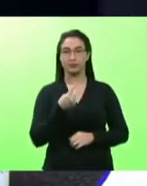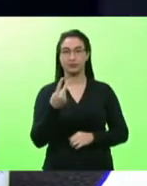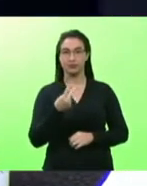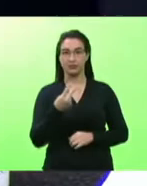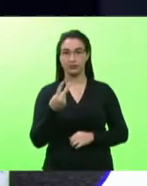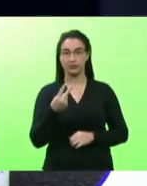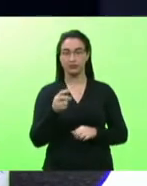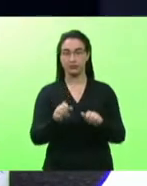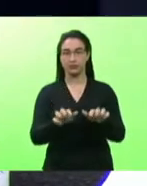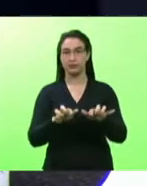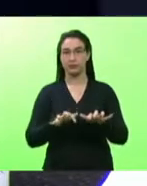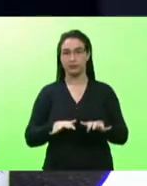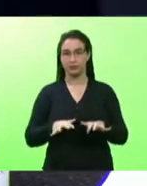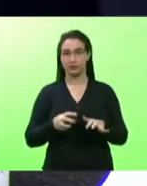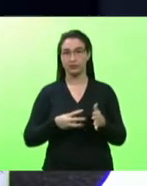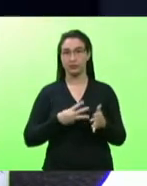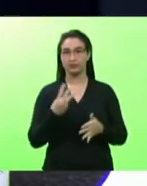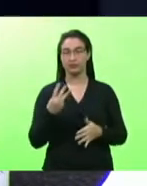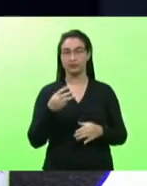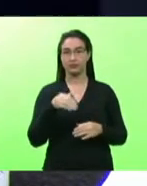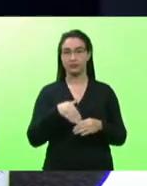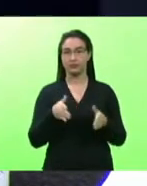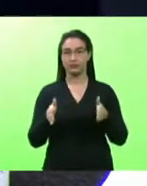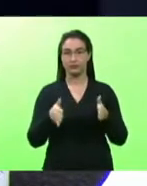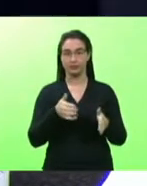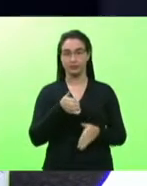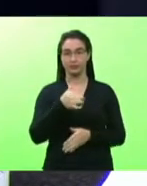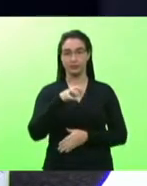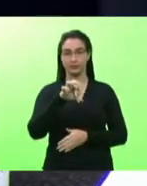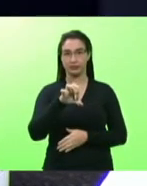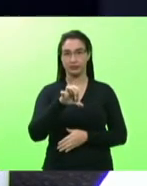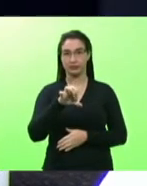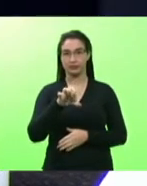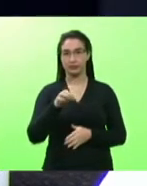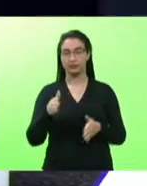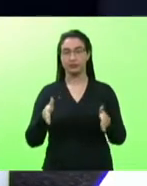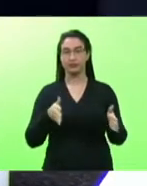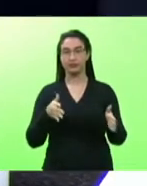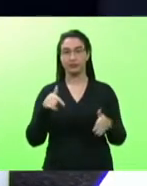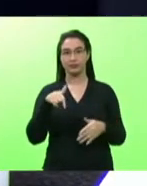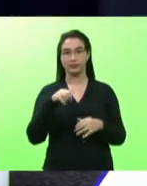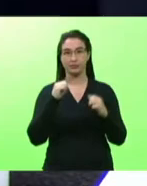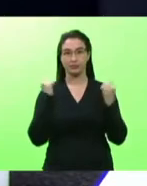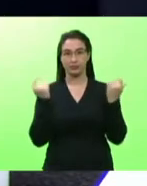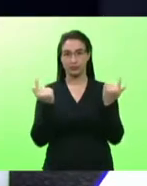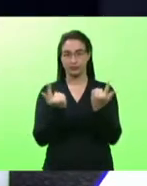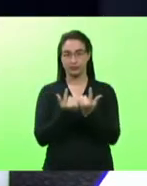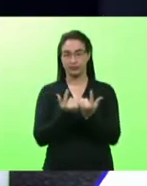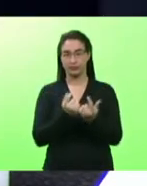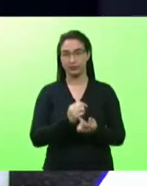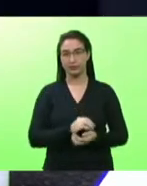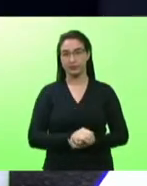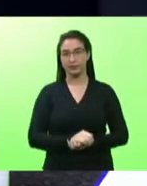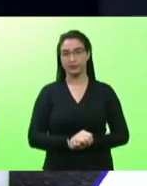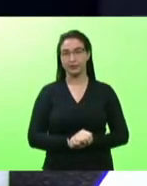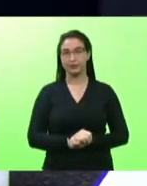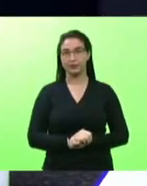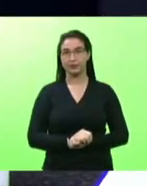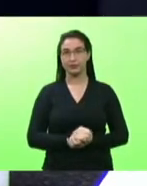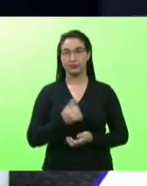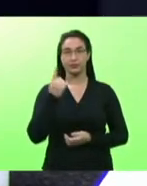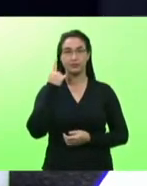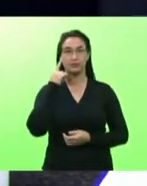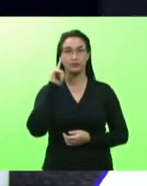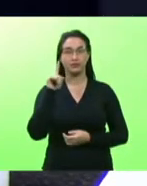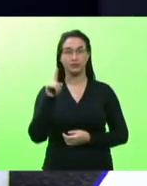sessão legislativa da 19ª legislatura da Assembleia Legislativa do Estado de Santa Catarina, realizada em